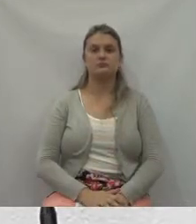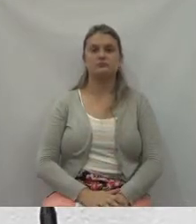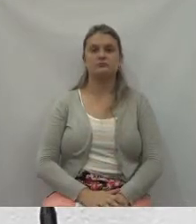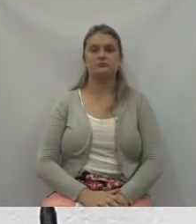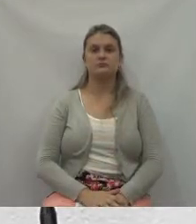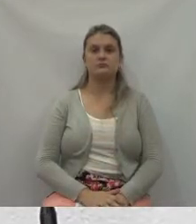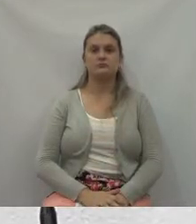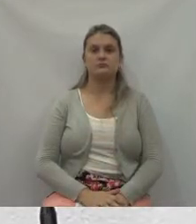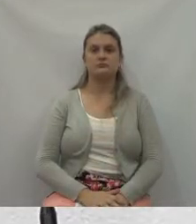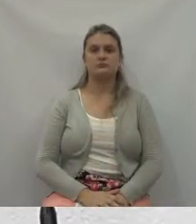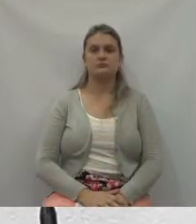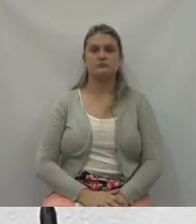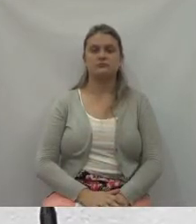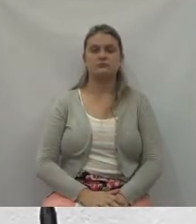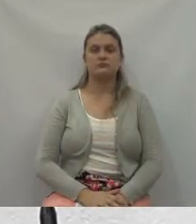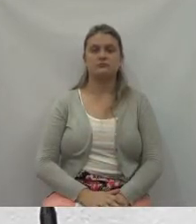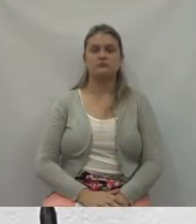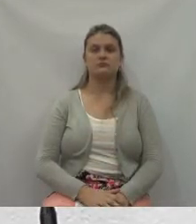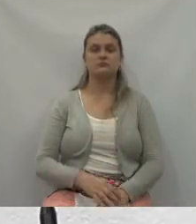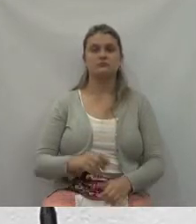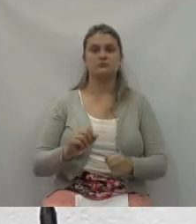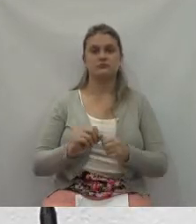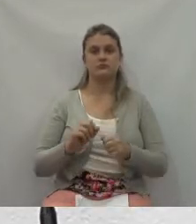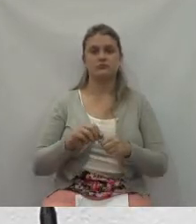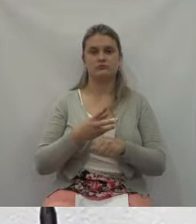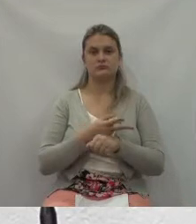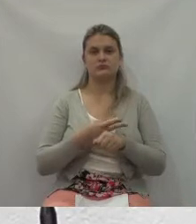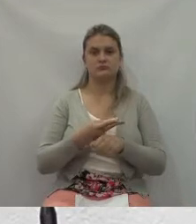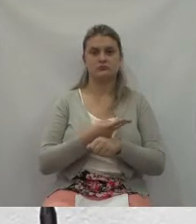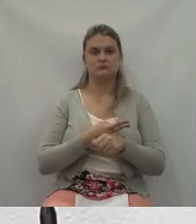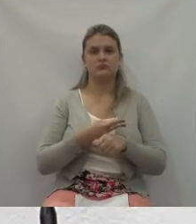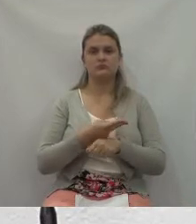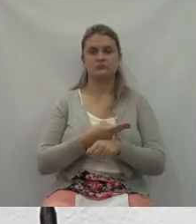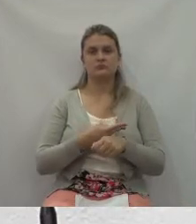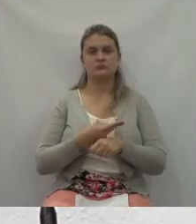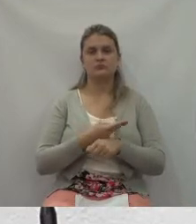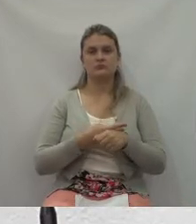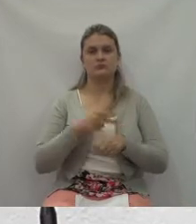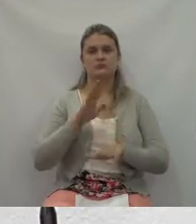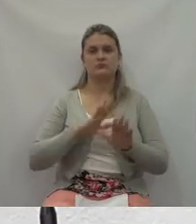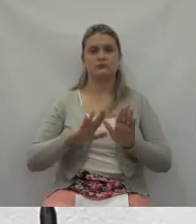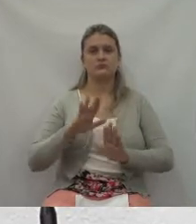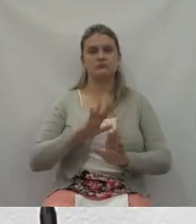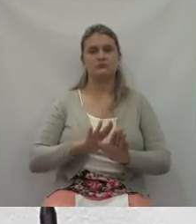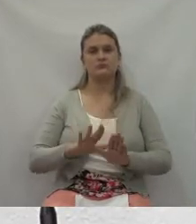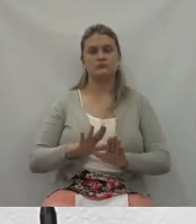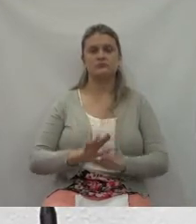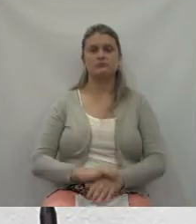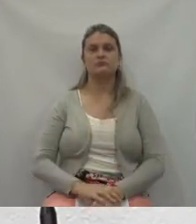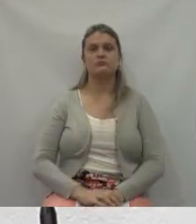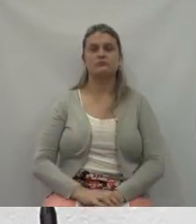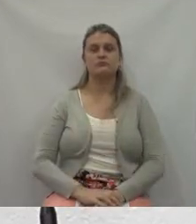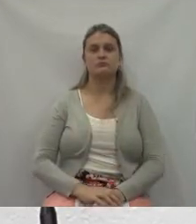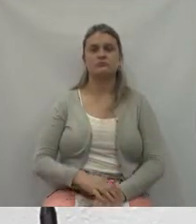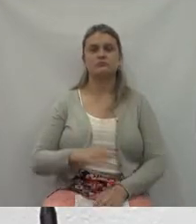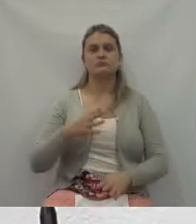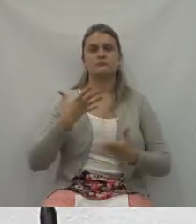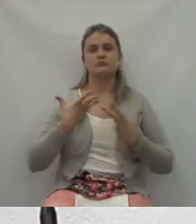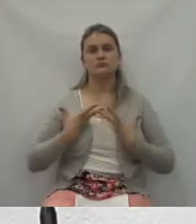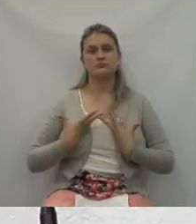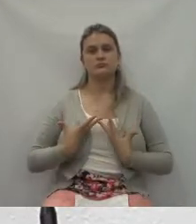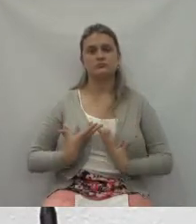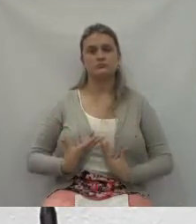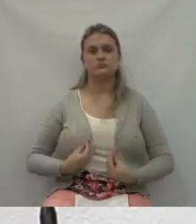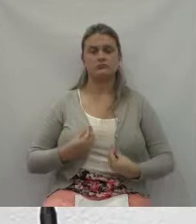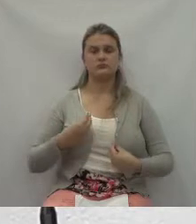procurou, muitas das vezes, com desgastes físicos, emocionais,